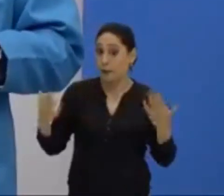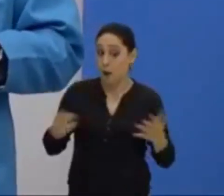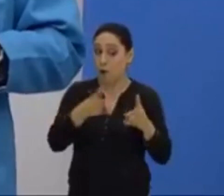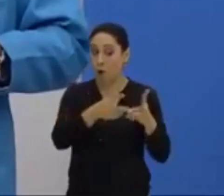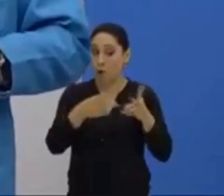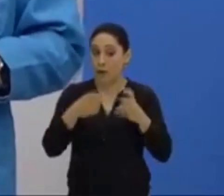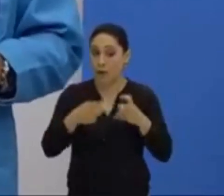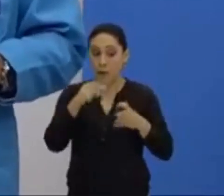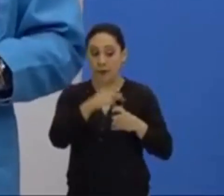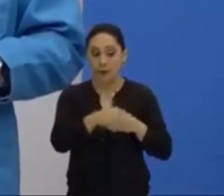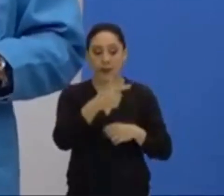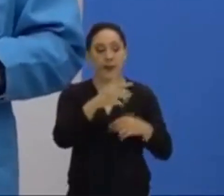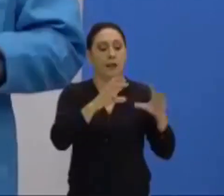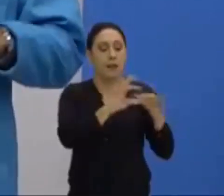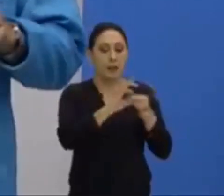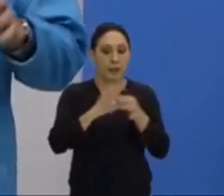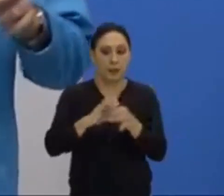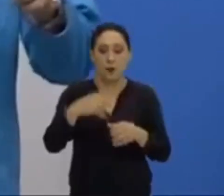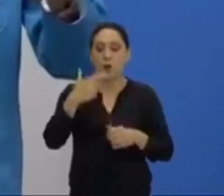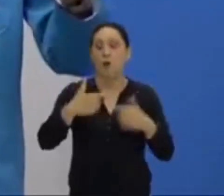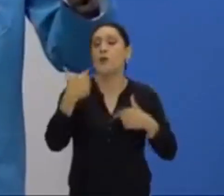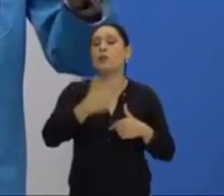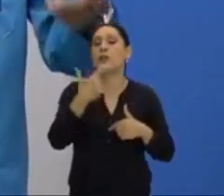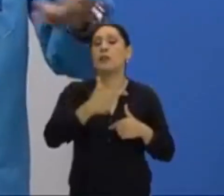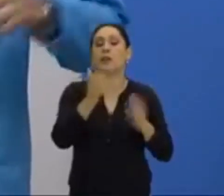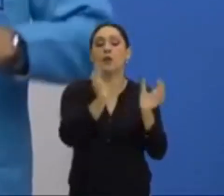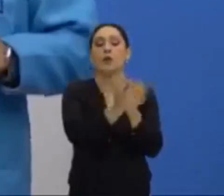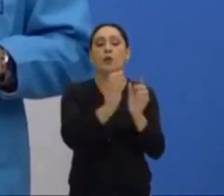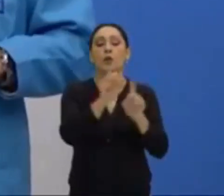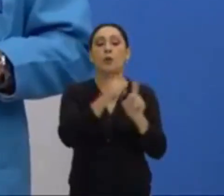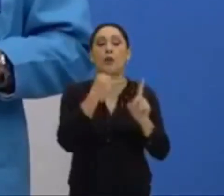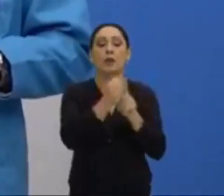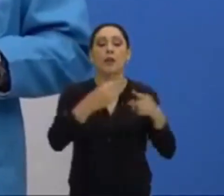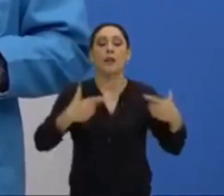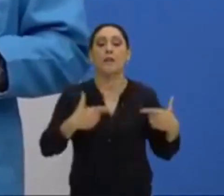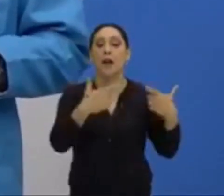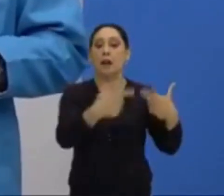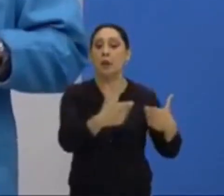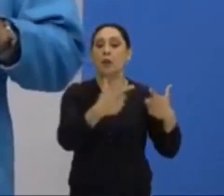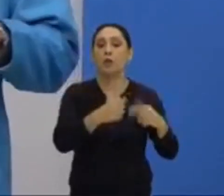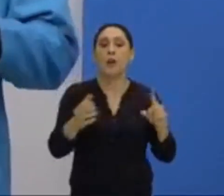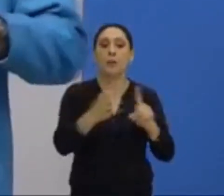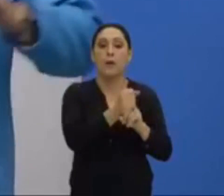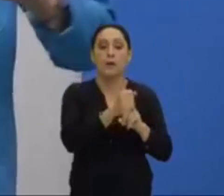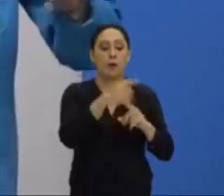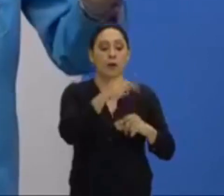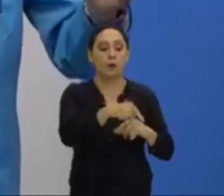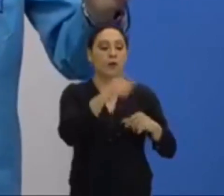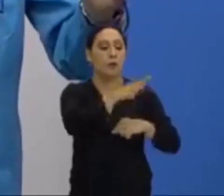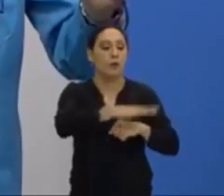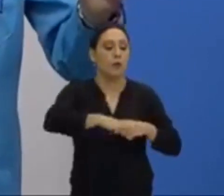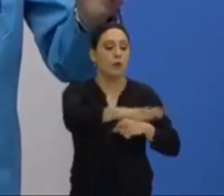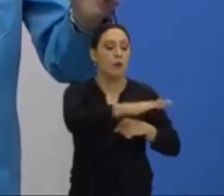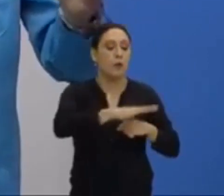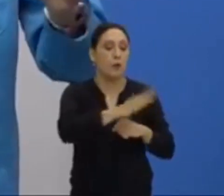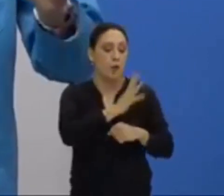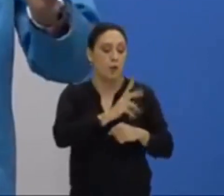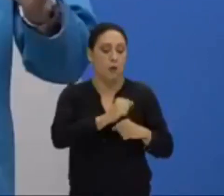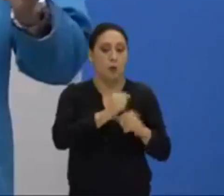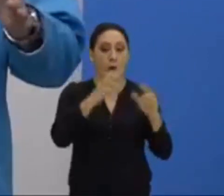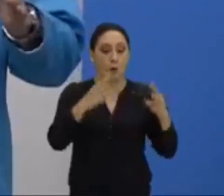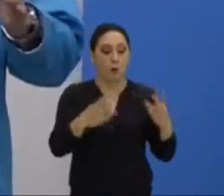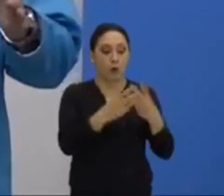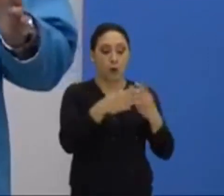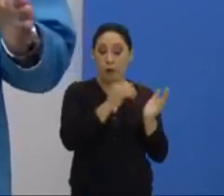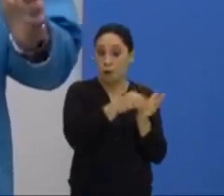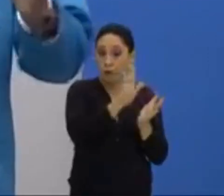você vai ter o segundo grupo social que vai lutar para ter o controle do território da Palestina. Os judeus saíram, após a